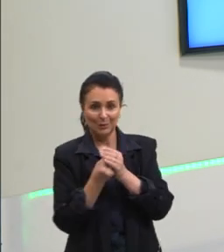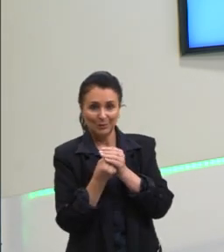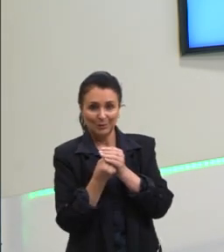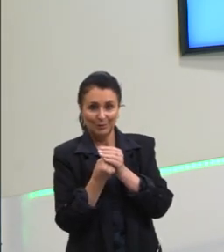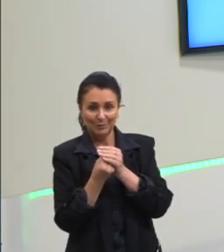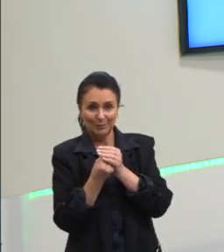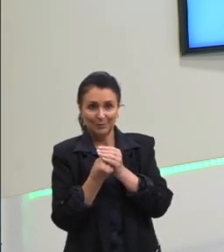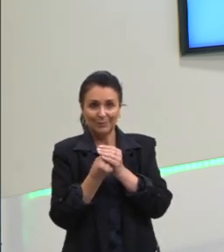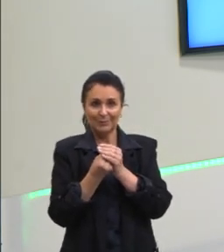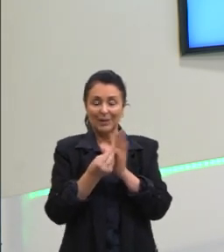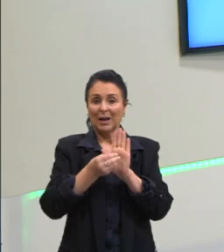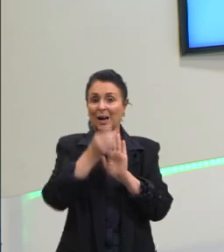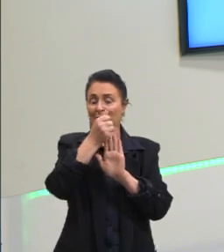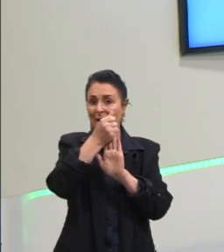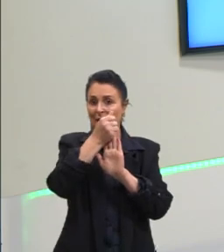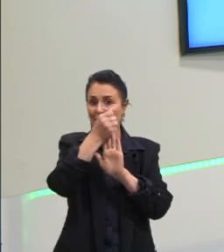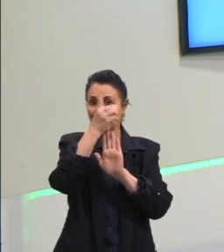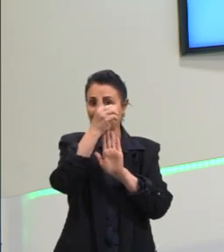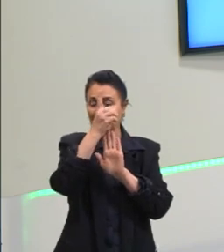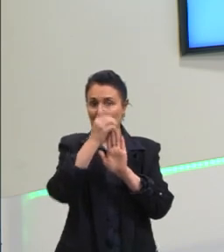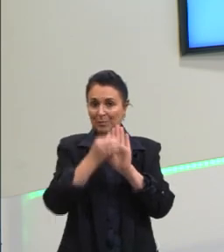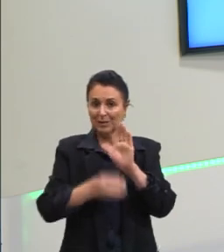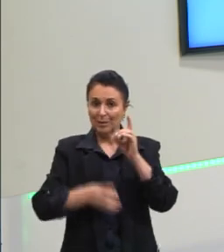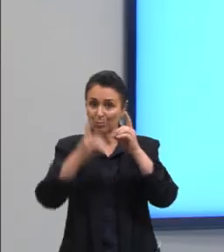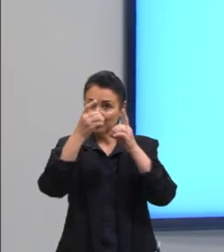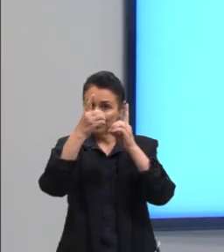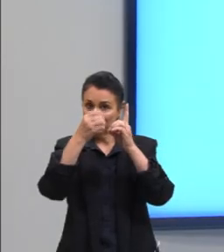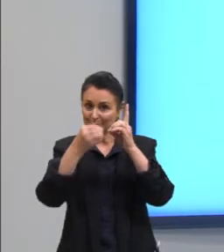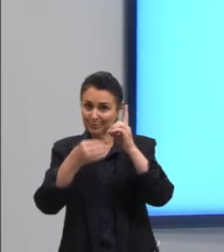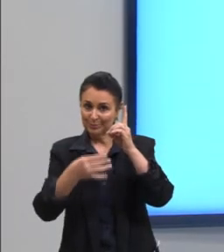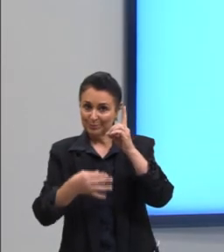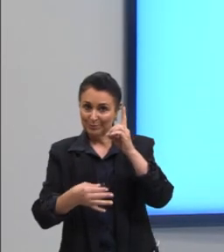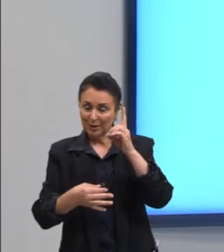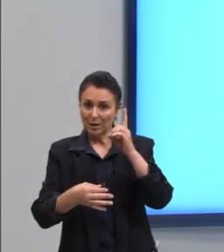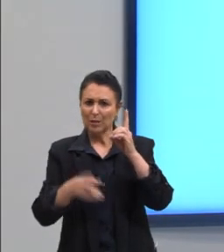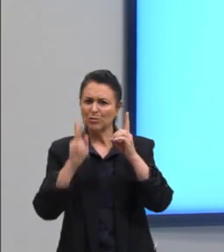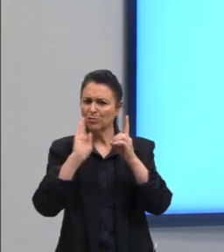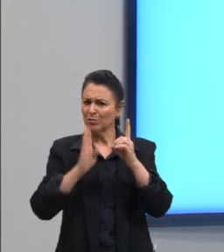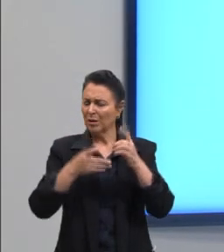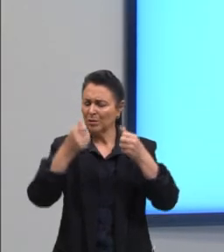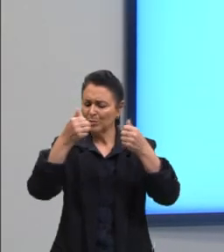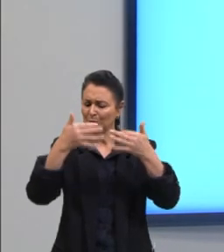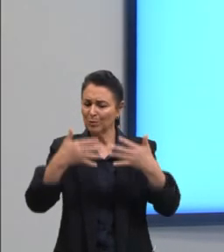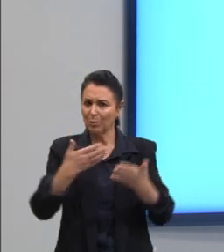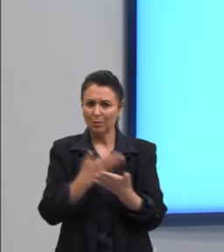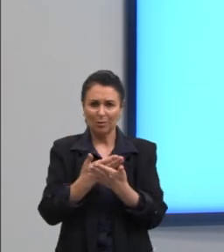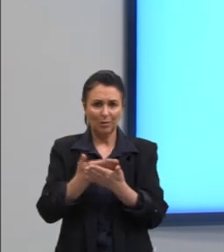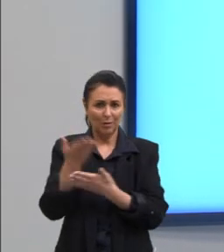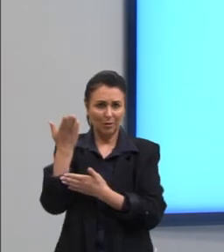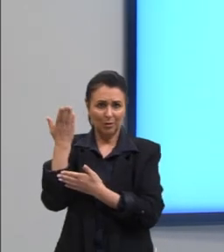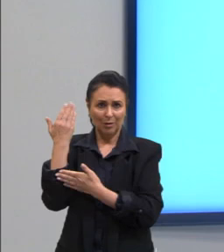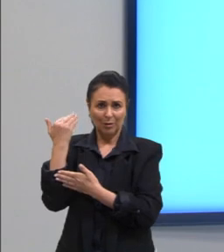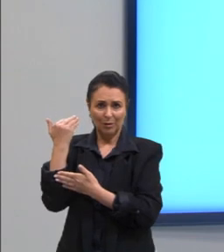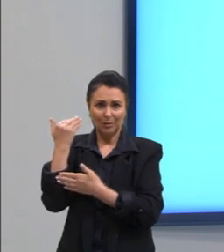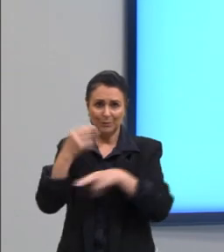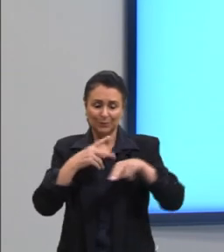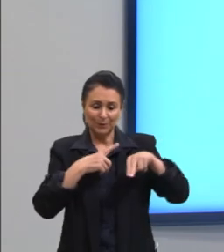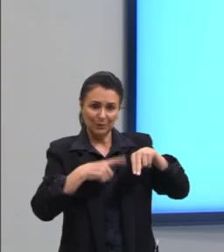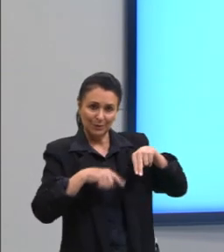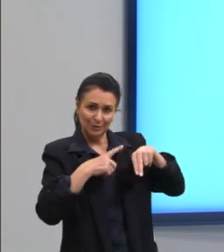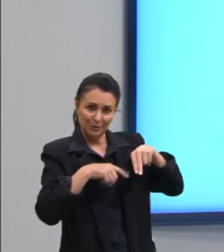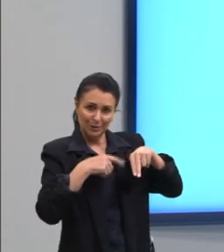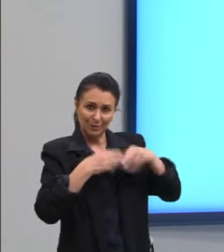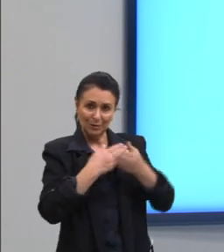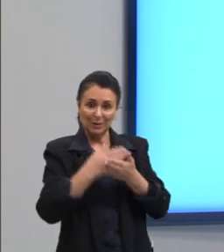Aqui está a definição dos conjuntos naturais, eu já havia falado isso em outra aula, então nós temos o que como sendo naturais? Naturais, então